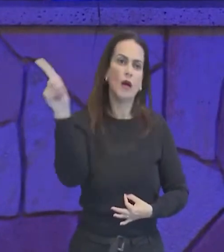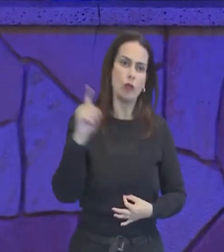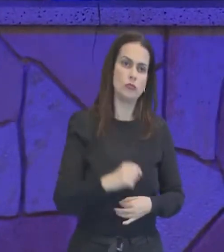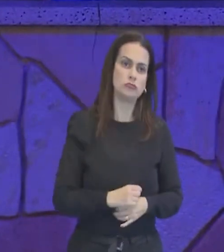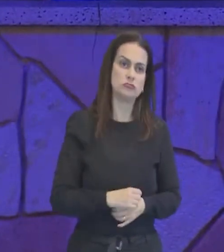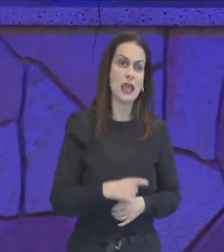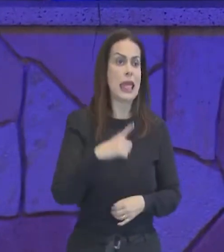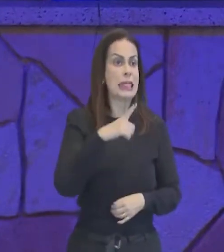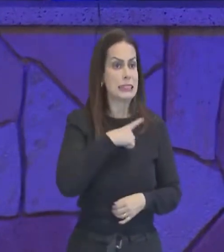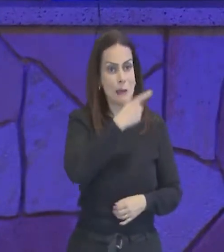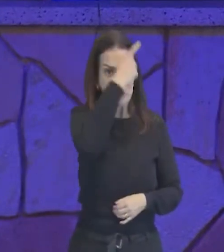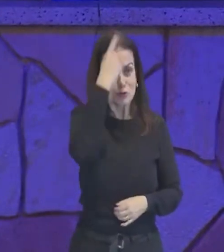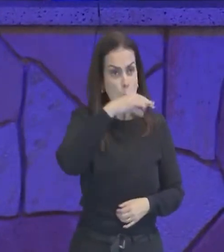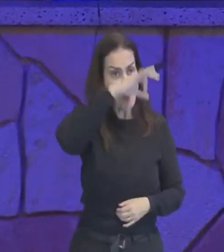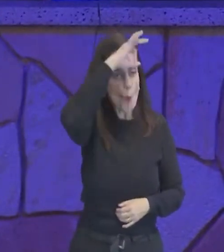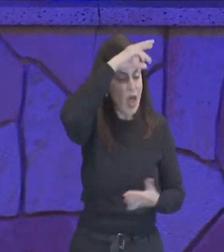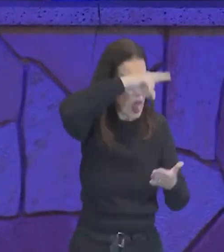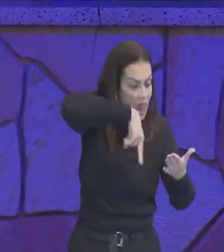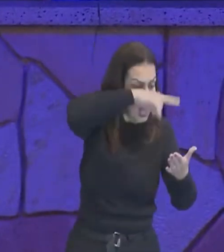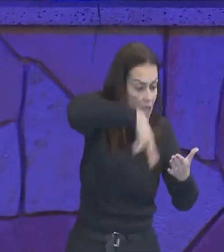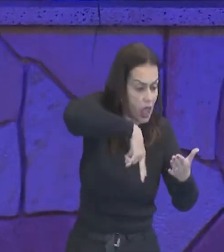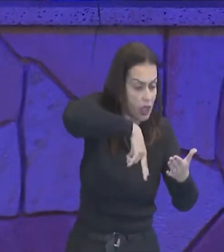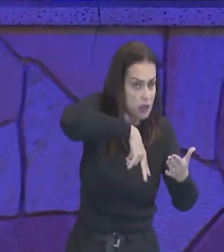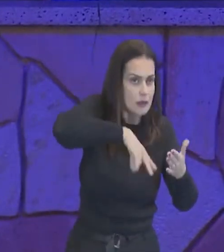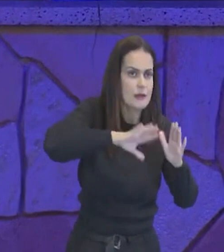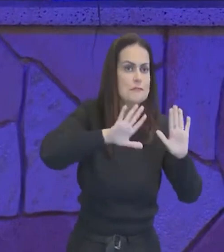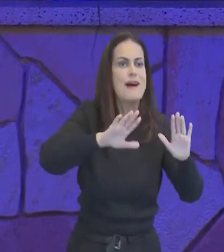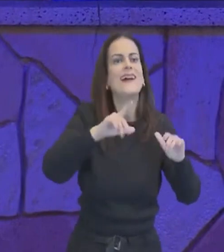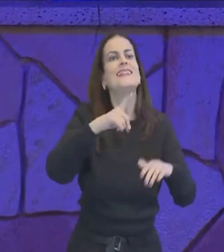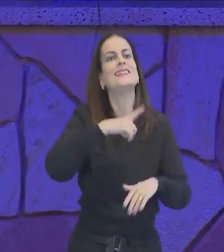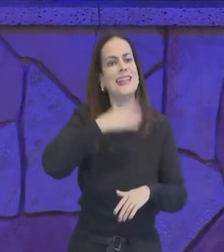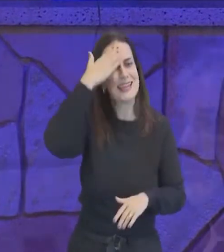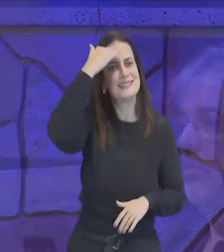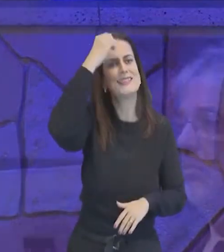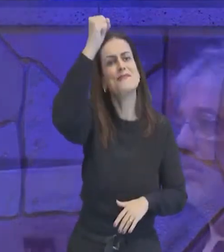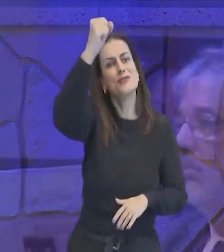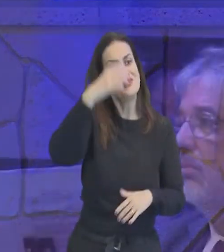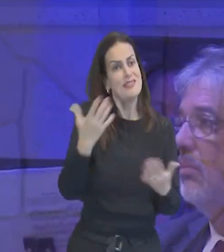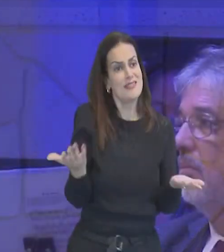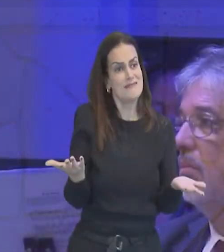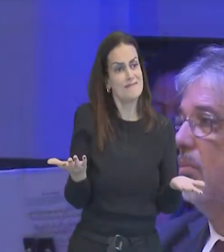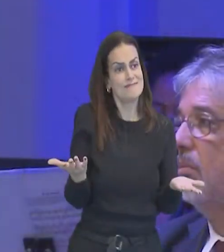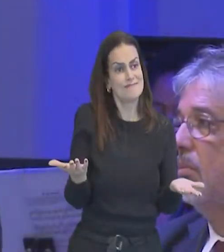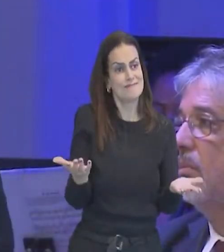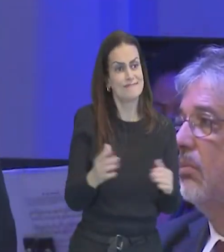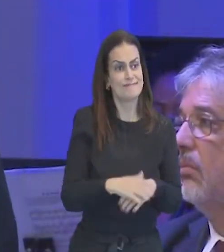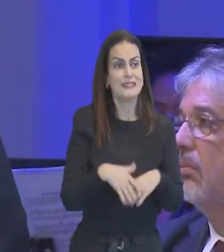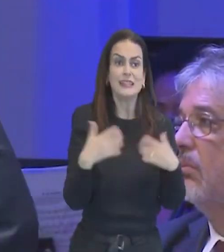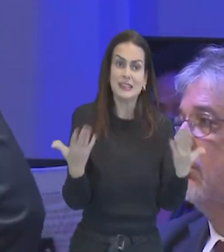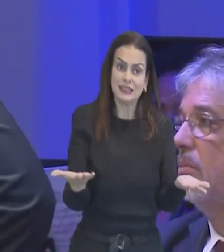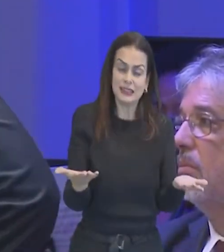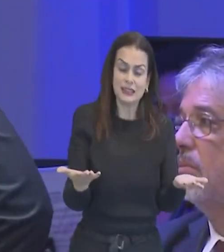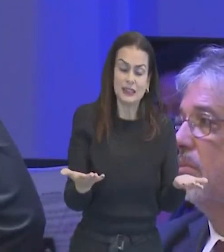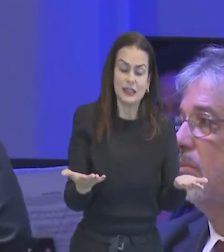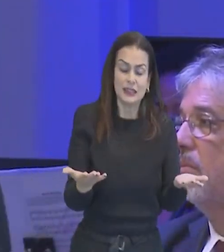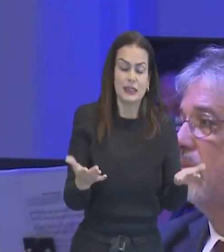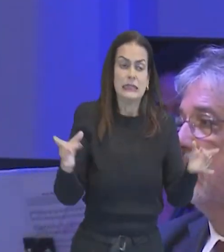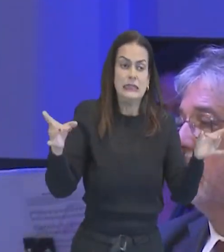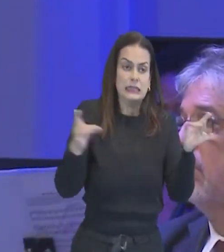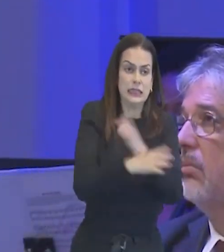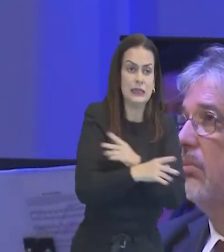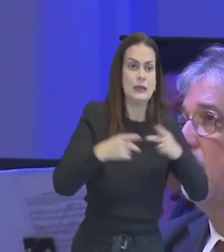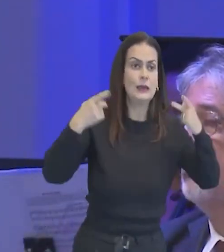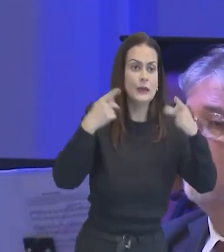sabem ler uma palavra, mas são pessoas que tem muita sabedoria, e aí irmãos, nós então concluímos para